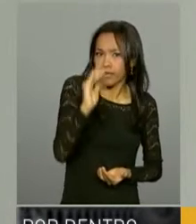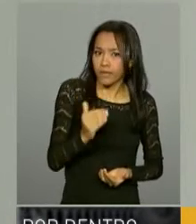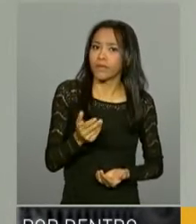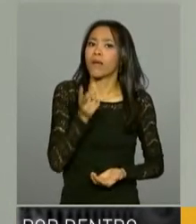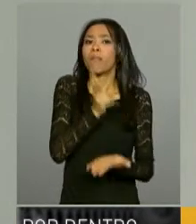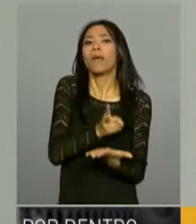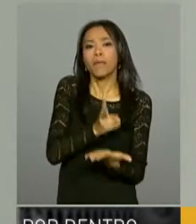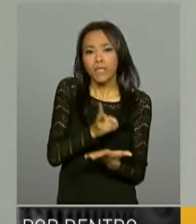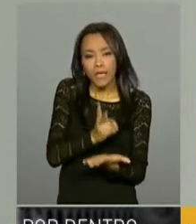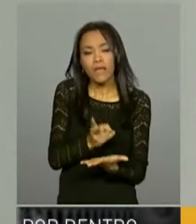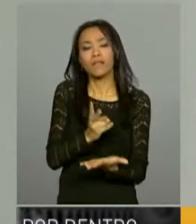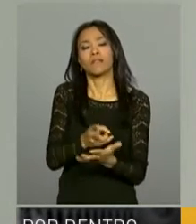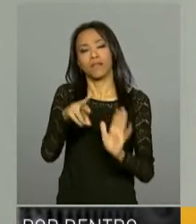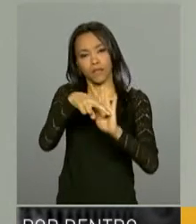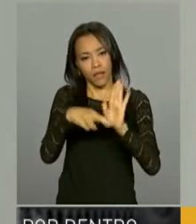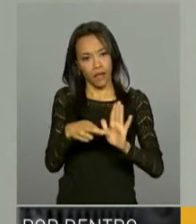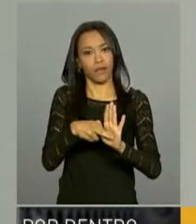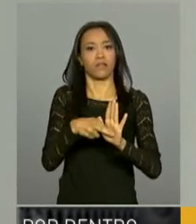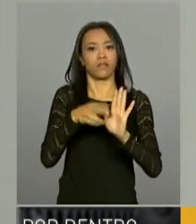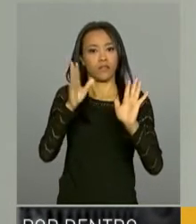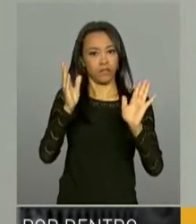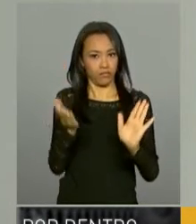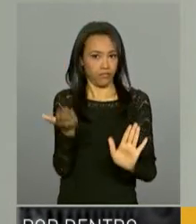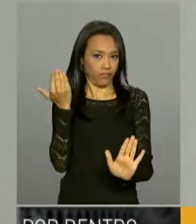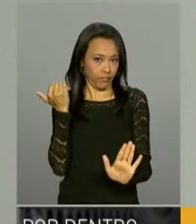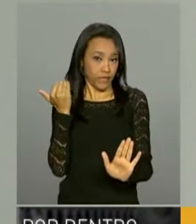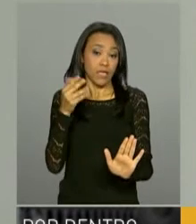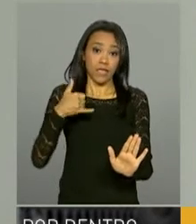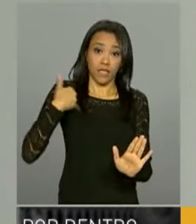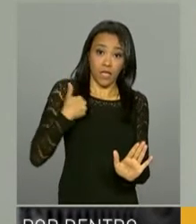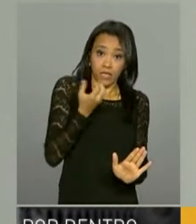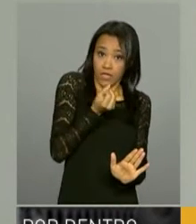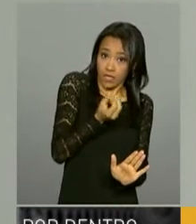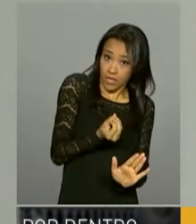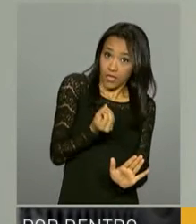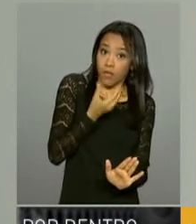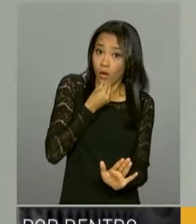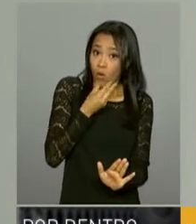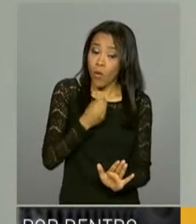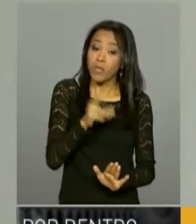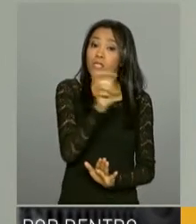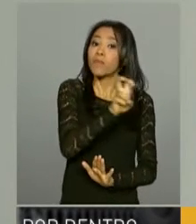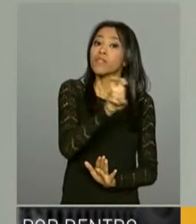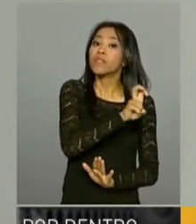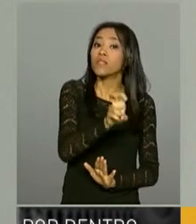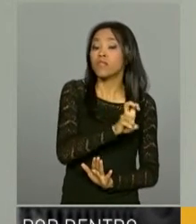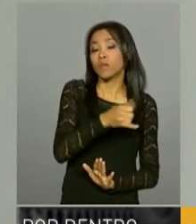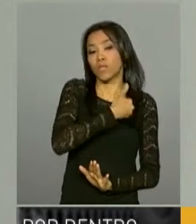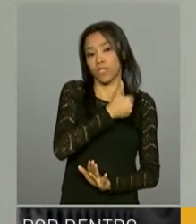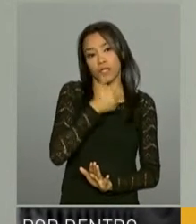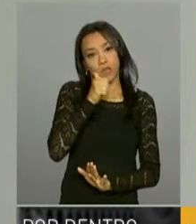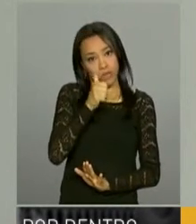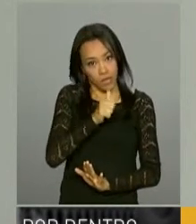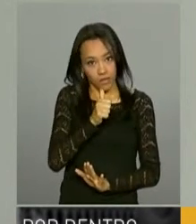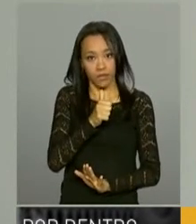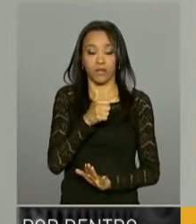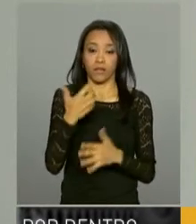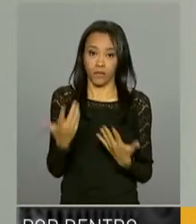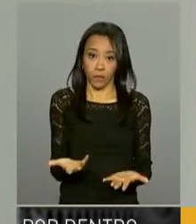permanecem as regras de idade atual. Ou seja, tem 60 anos de idade para homens, 55 anos de idade para as mulheres.